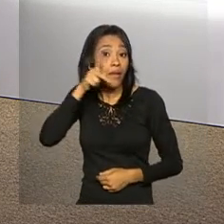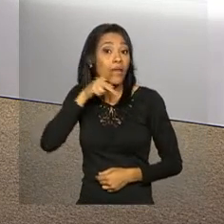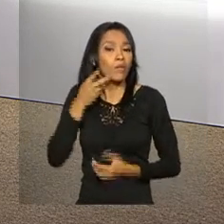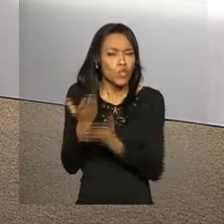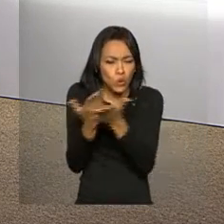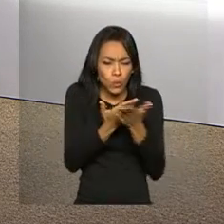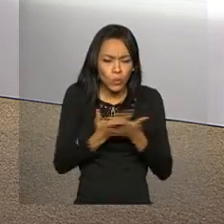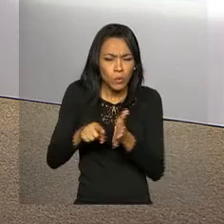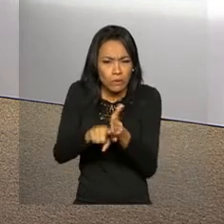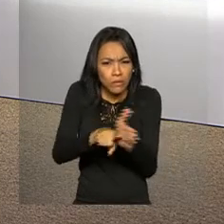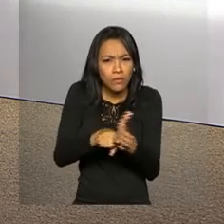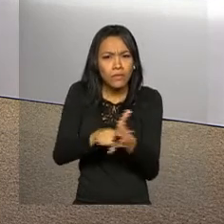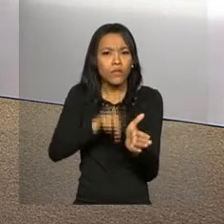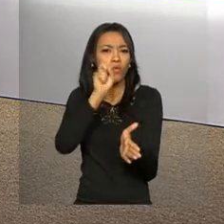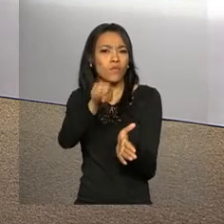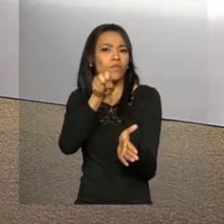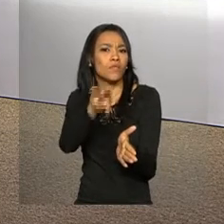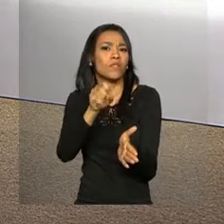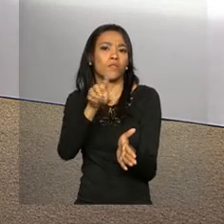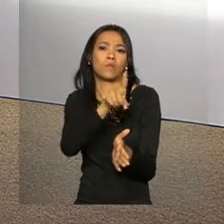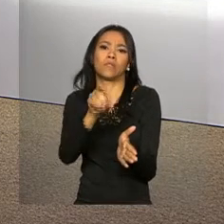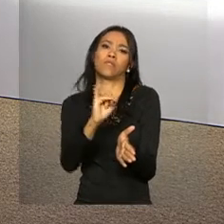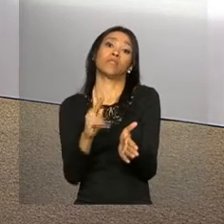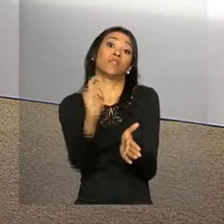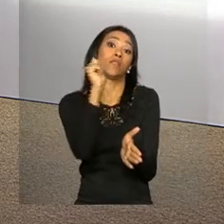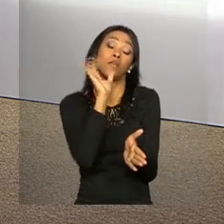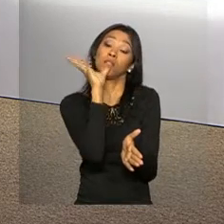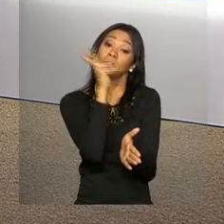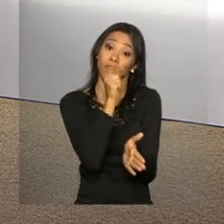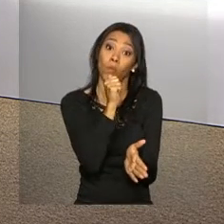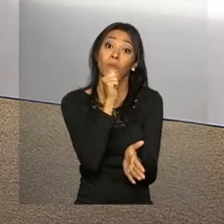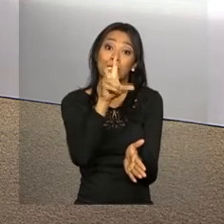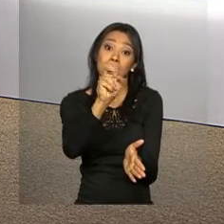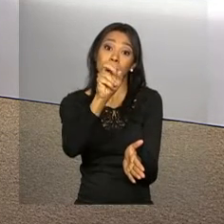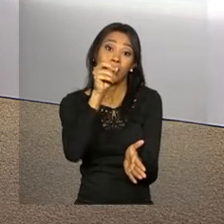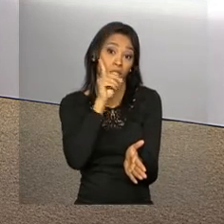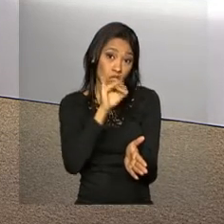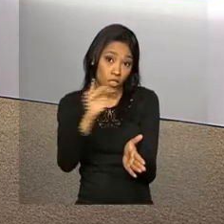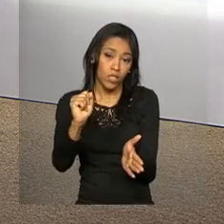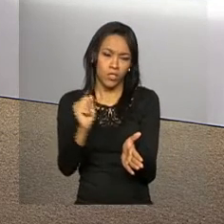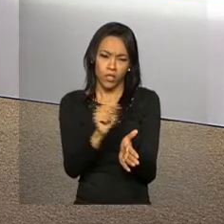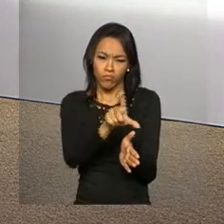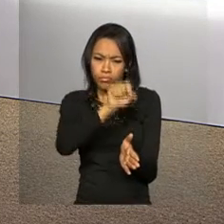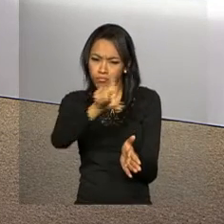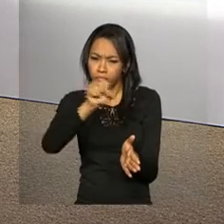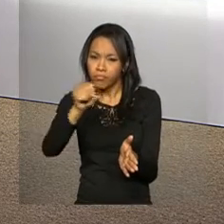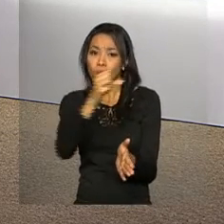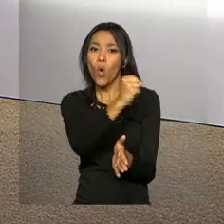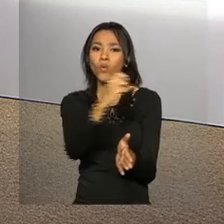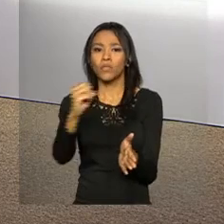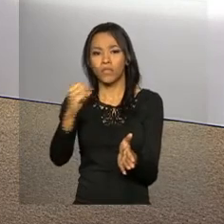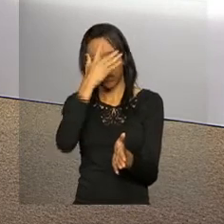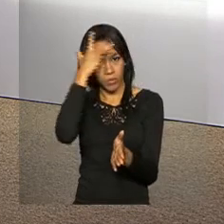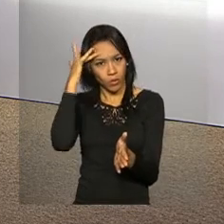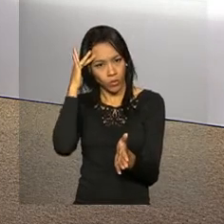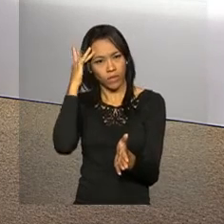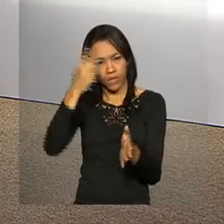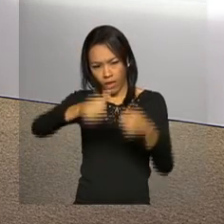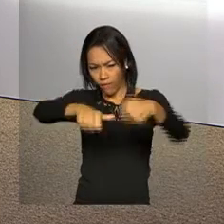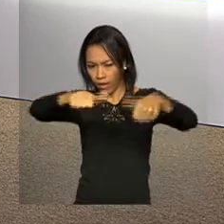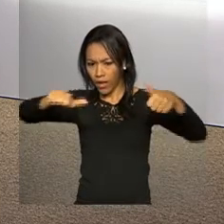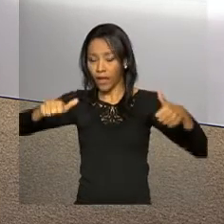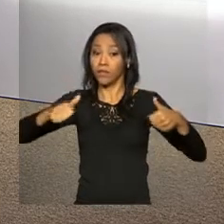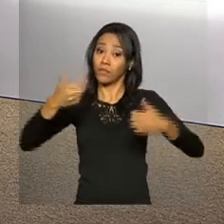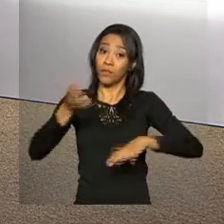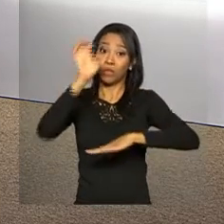infecção pelo Zika vírus. O trabalho vai durar 50 dias. 800 pacientes devem ser avaliados. A Paraíba é o